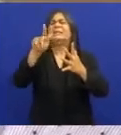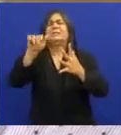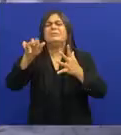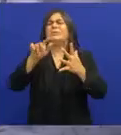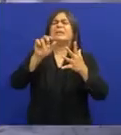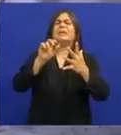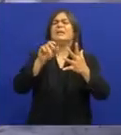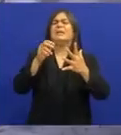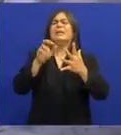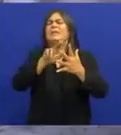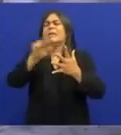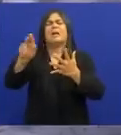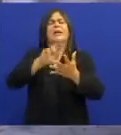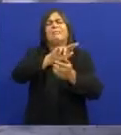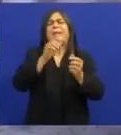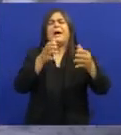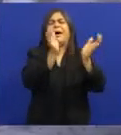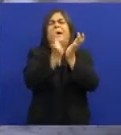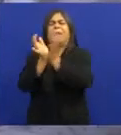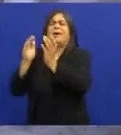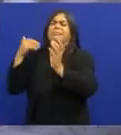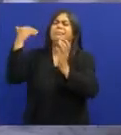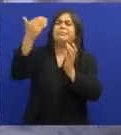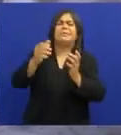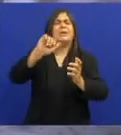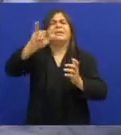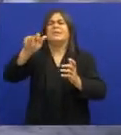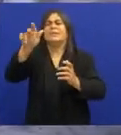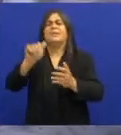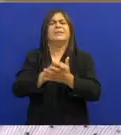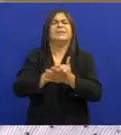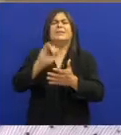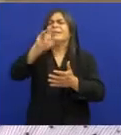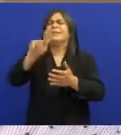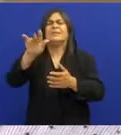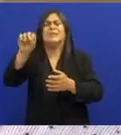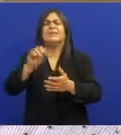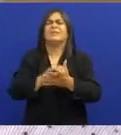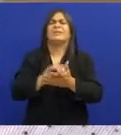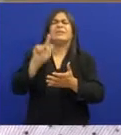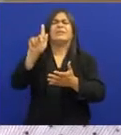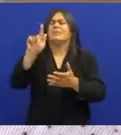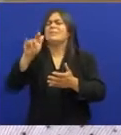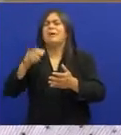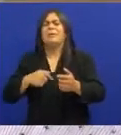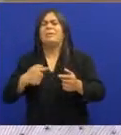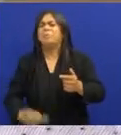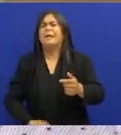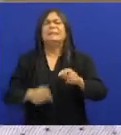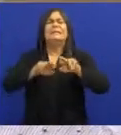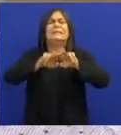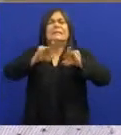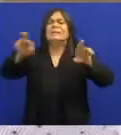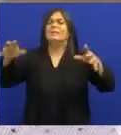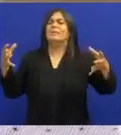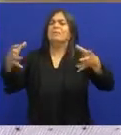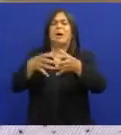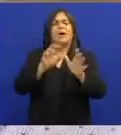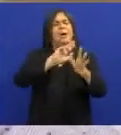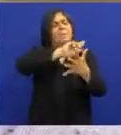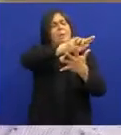Sivuca Os três do Nordeste Elino Julião Jacinto Silva Zito Borborema Genival Lacerda Antônio Bar